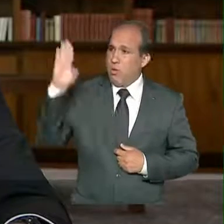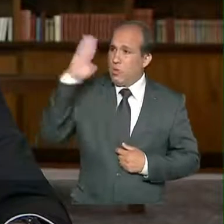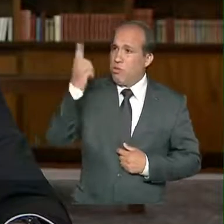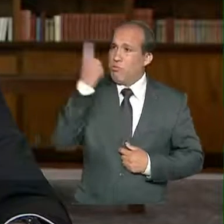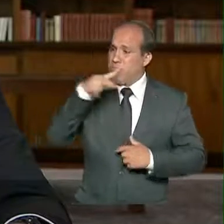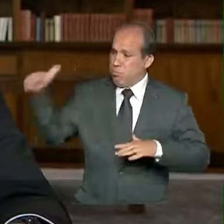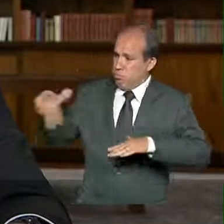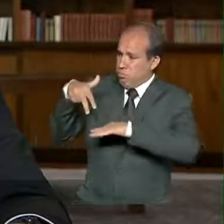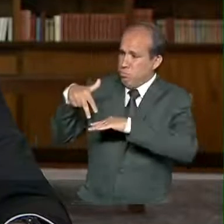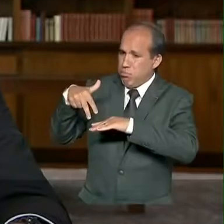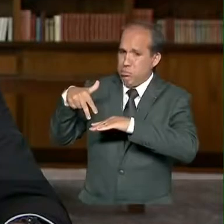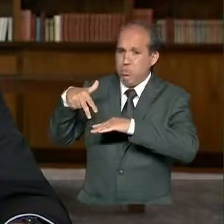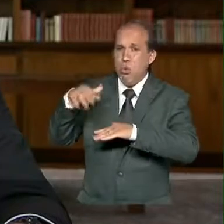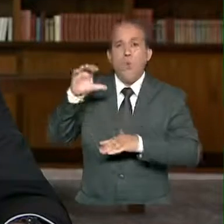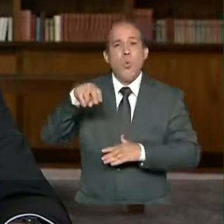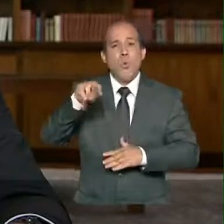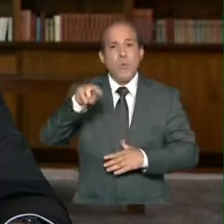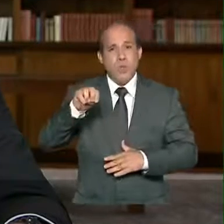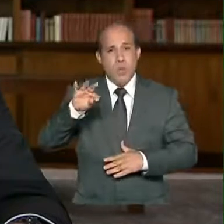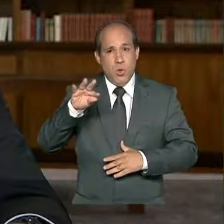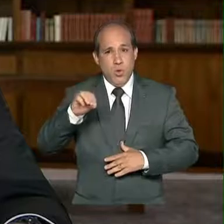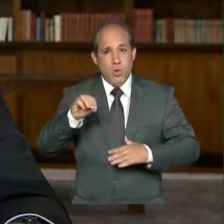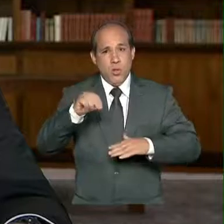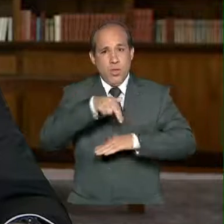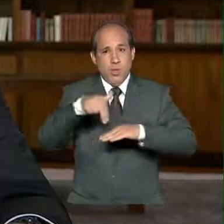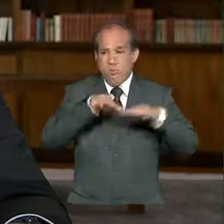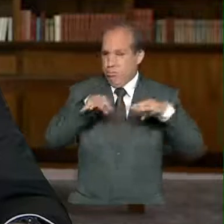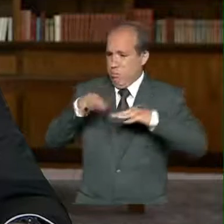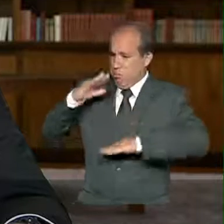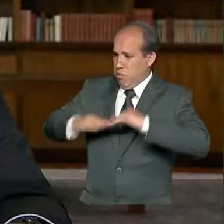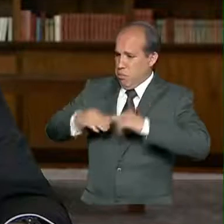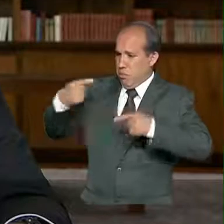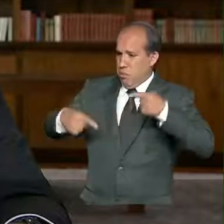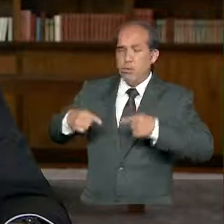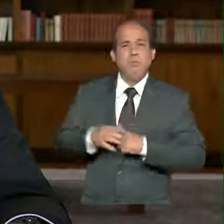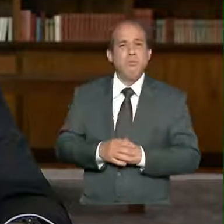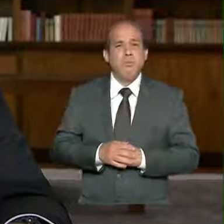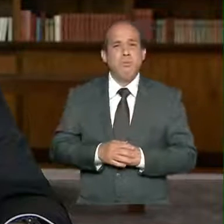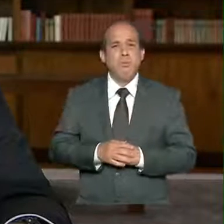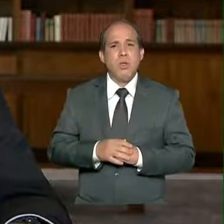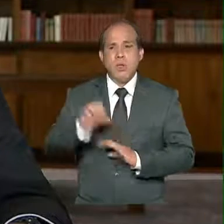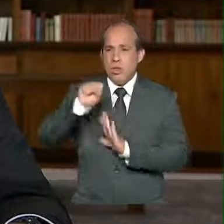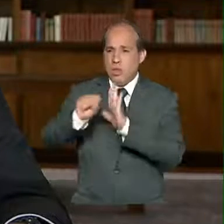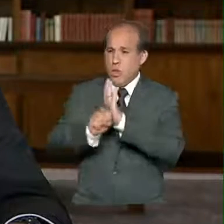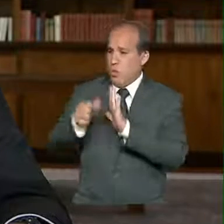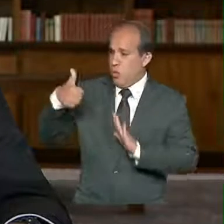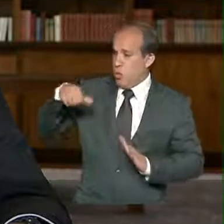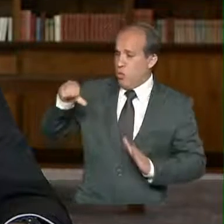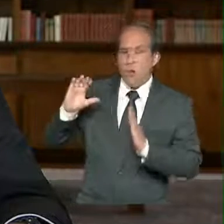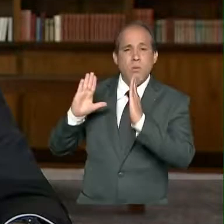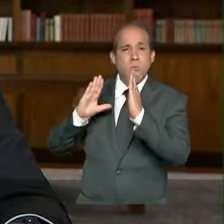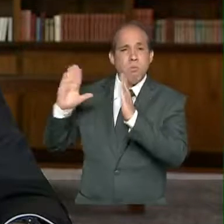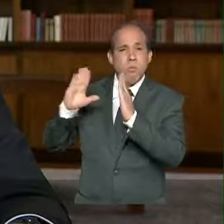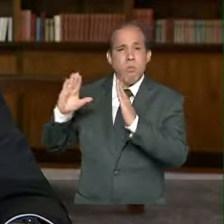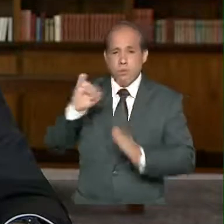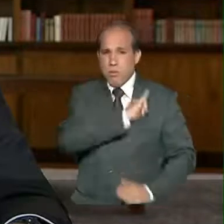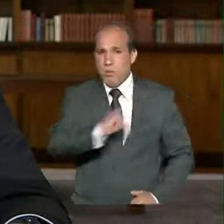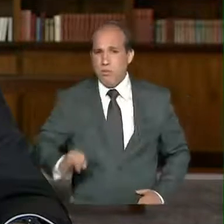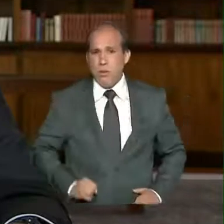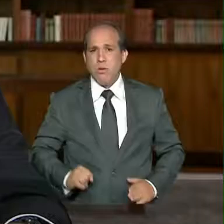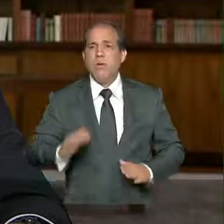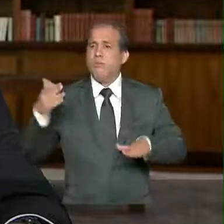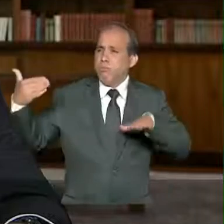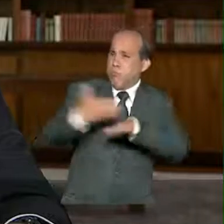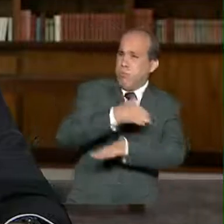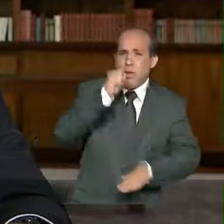consolidou sua posição no concerto das nações Ainda no século XIX, durante o período do Império, fomos